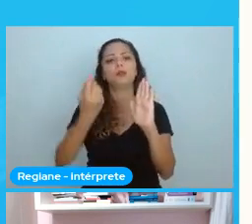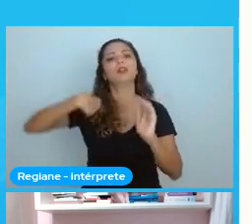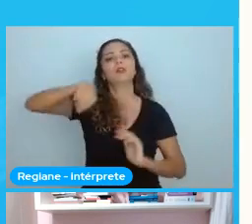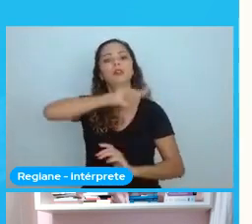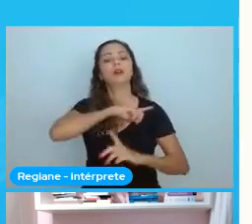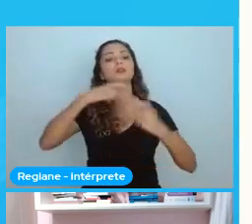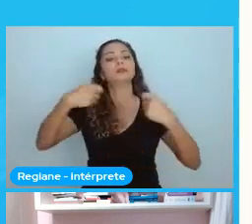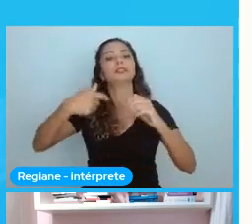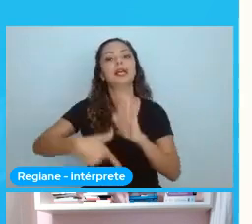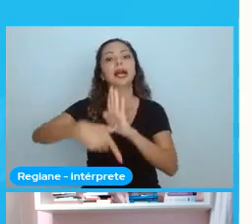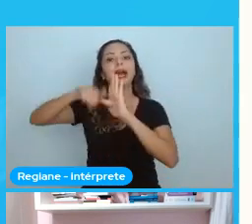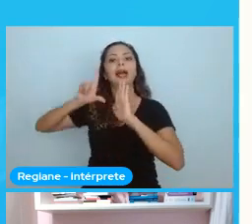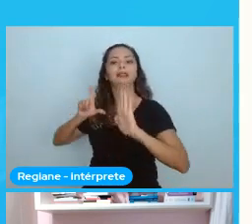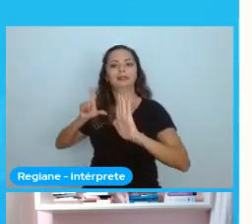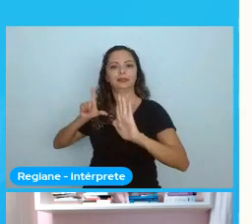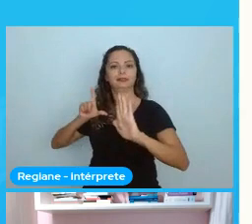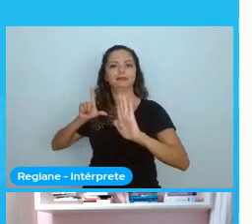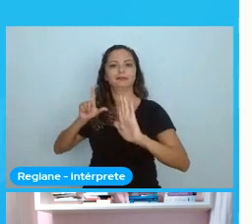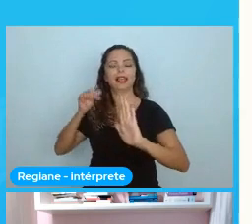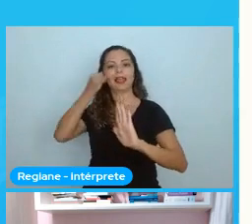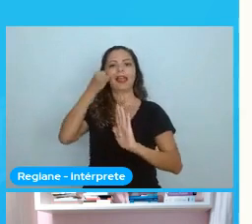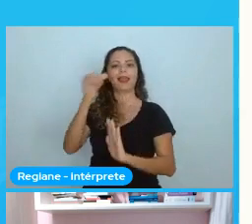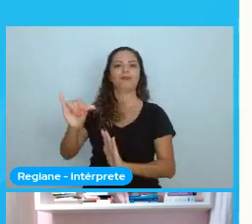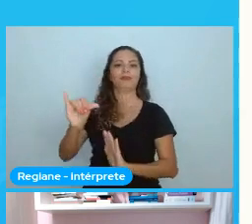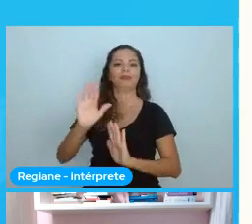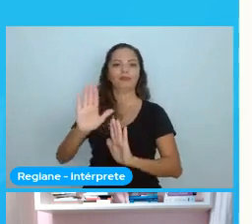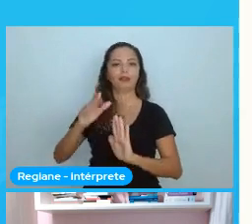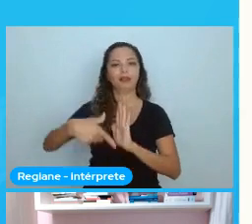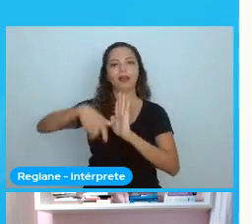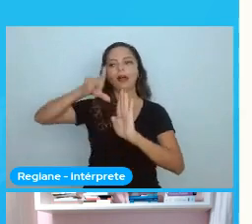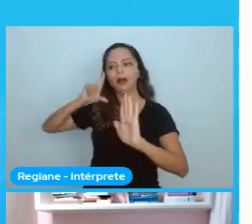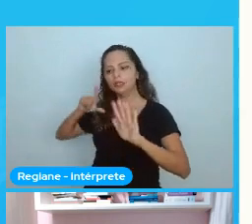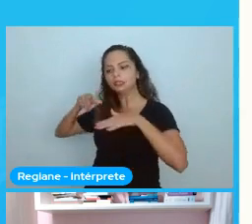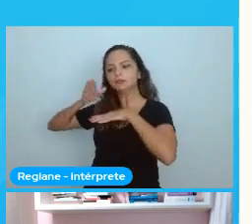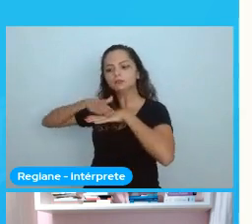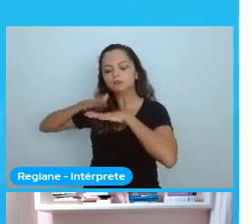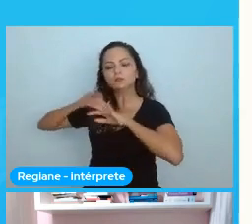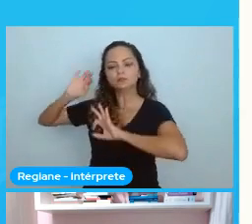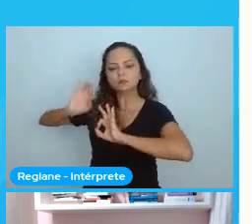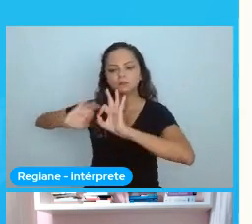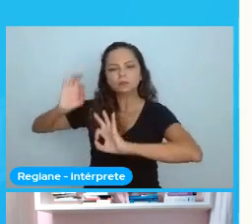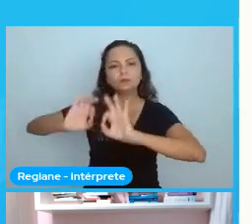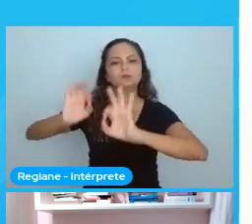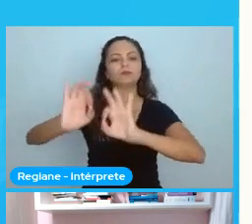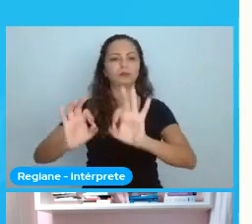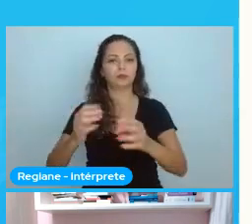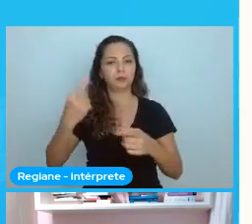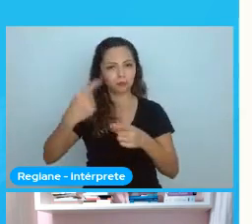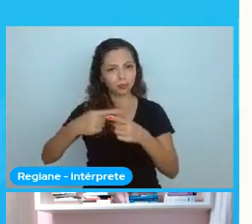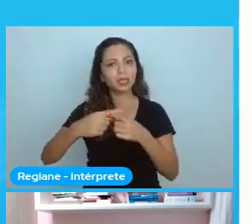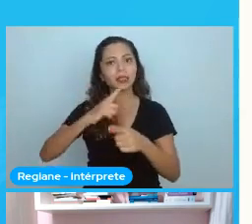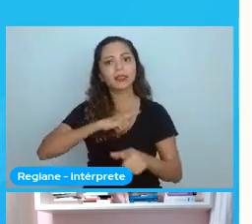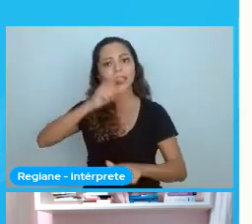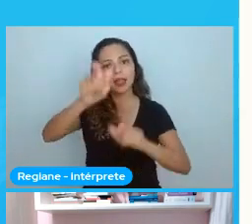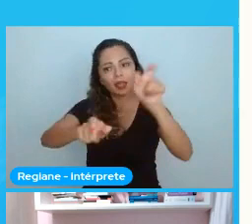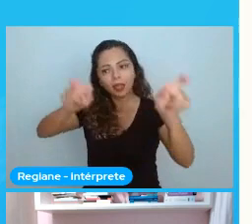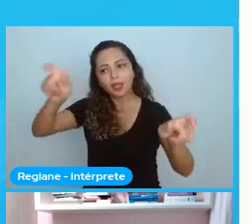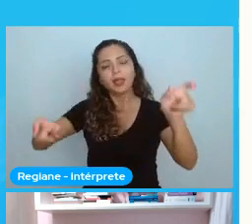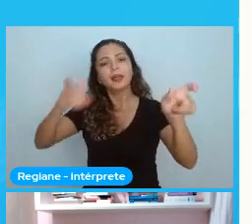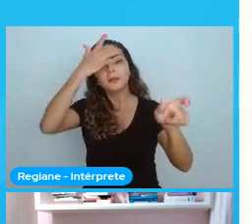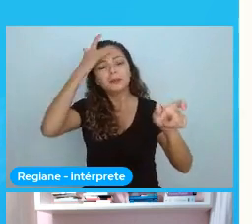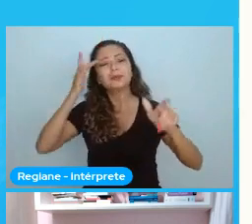Ser reativo nesse tipo de situação é péssima, porque a está falando de tempo, a gente está falando de pessoas que estão machucadas, a gente está falando de pessoas que estão sofrendo.